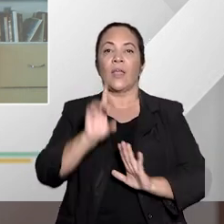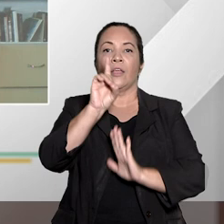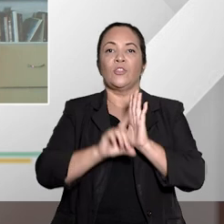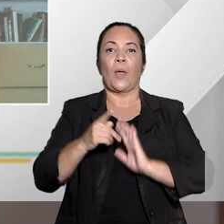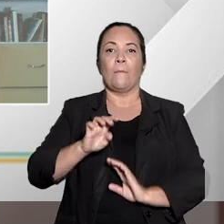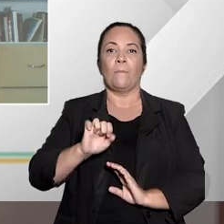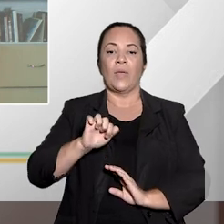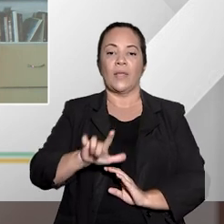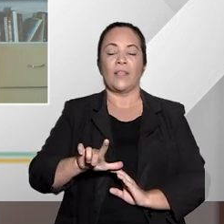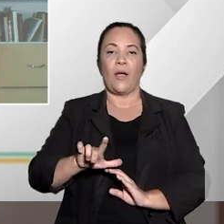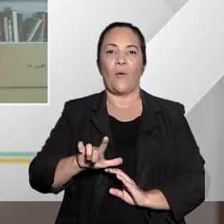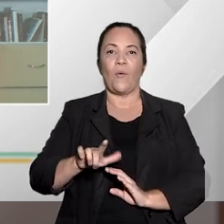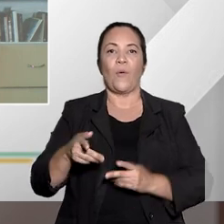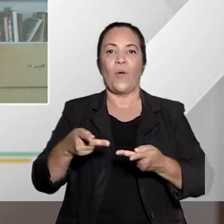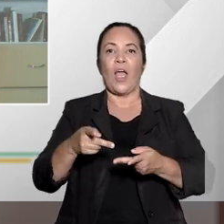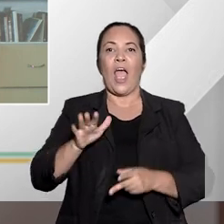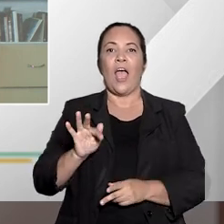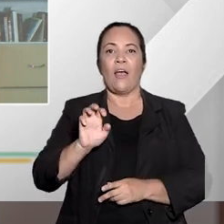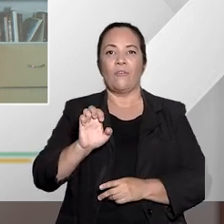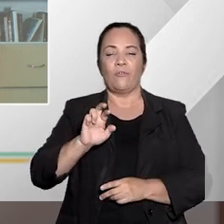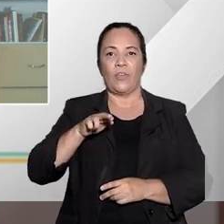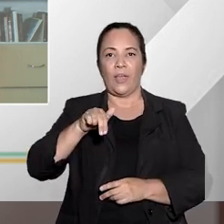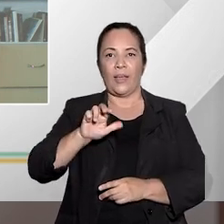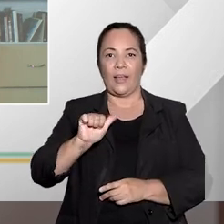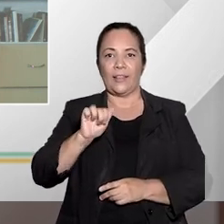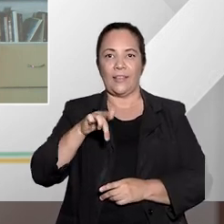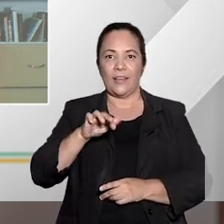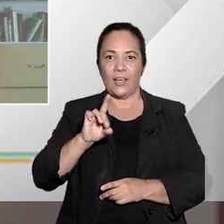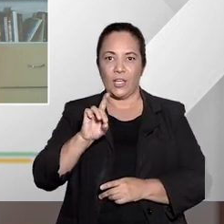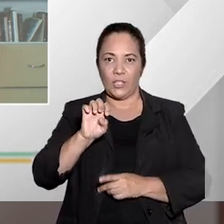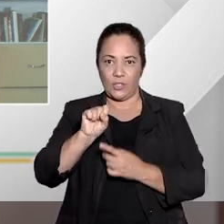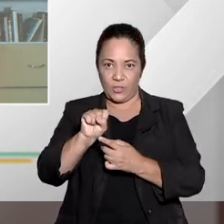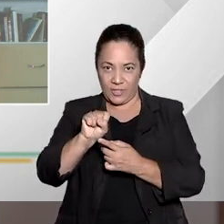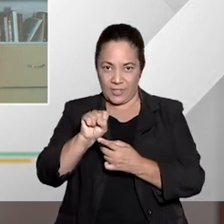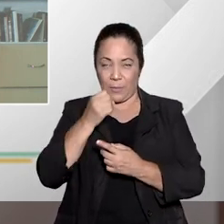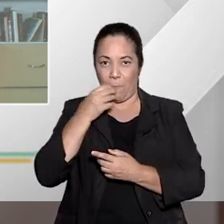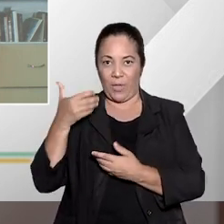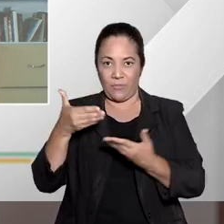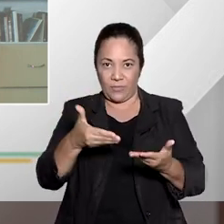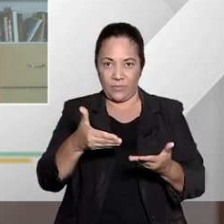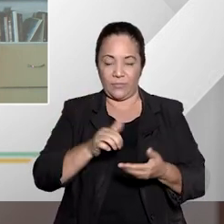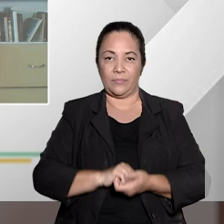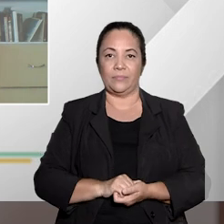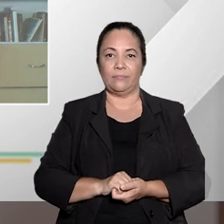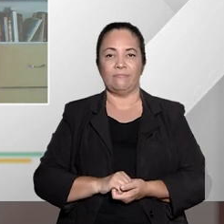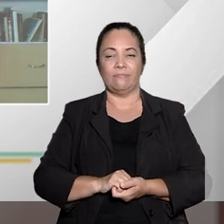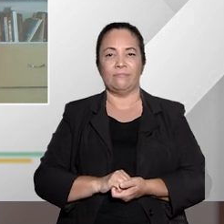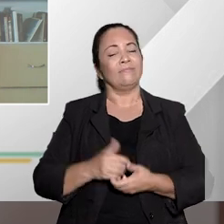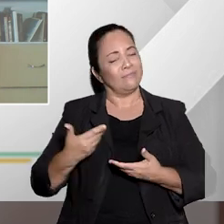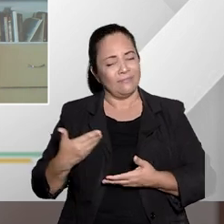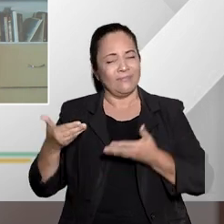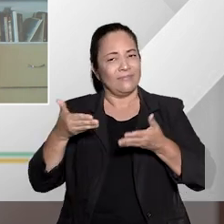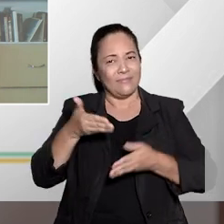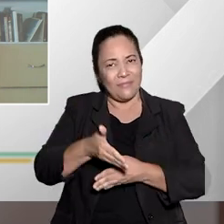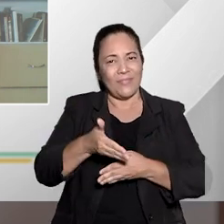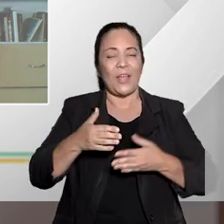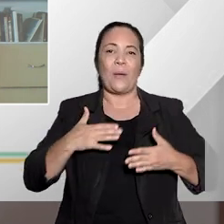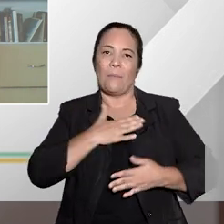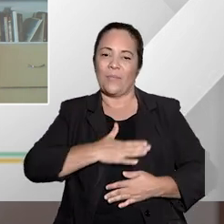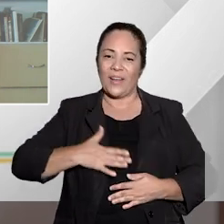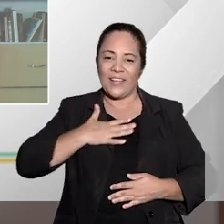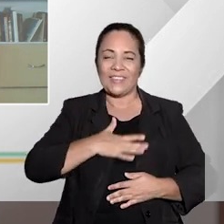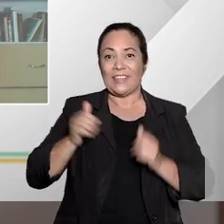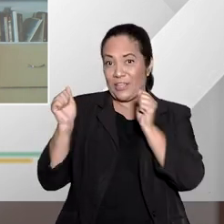Doutor Aragonê Fernandes, seja também muito bem-vindo aqui ao Entender Direito. É um prazer estar com você,